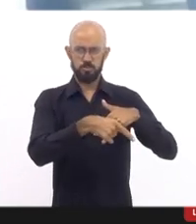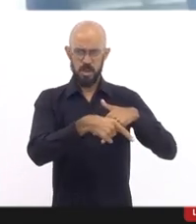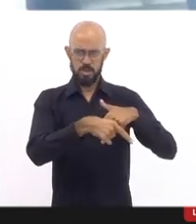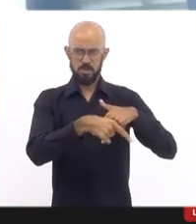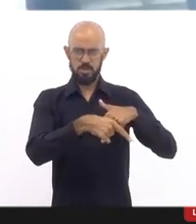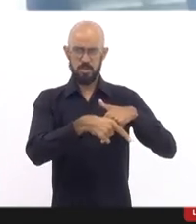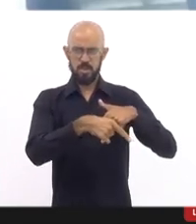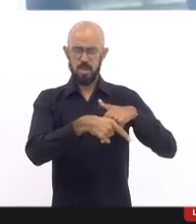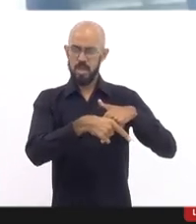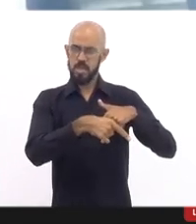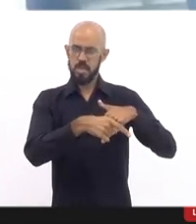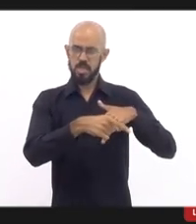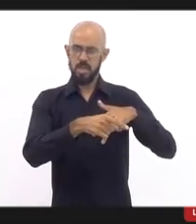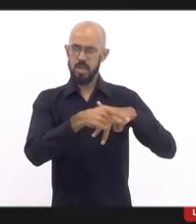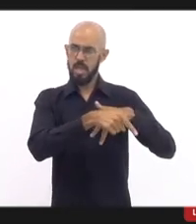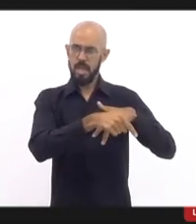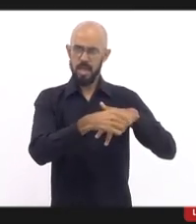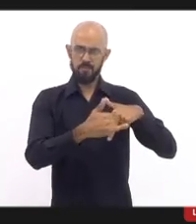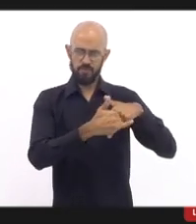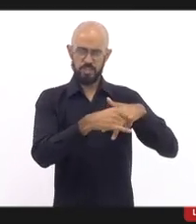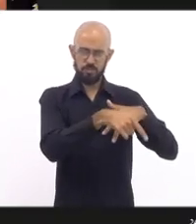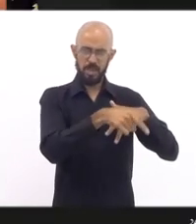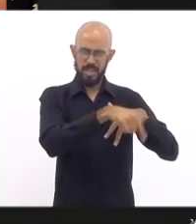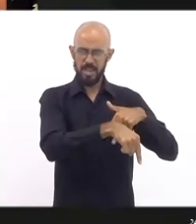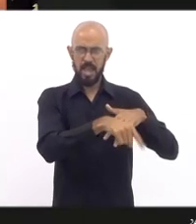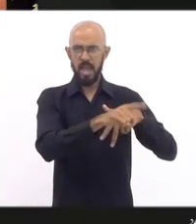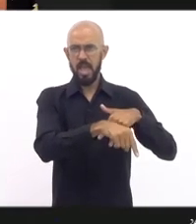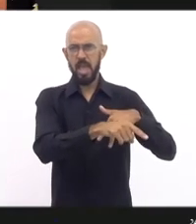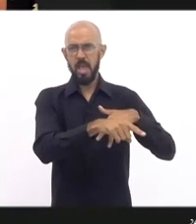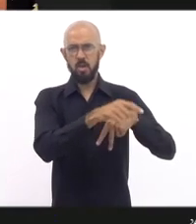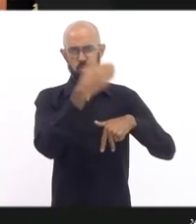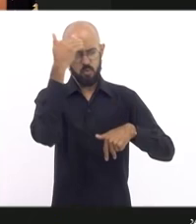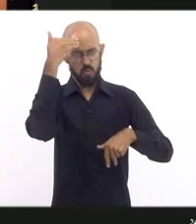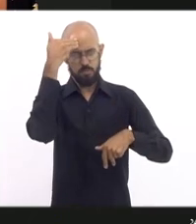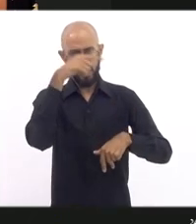passar um assassinato como se fosse algo